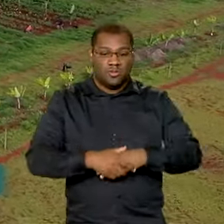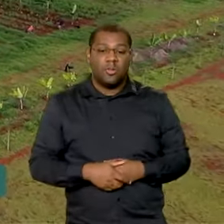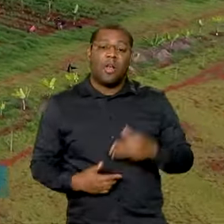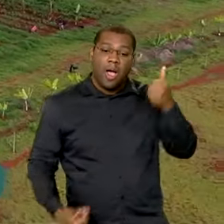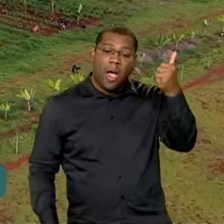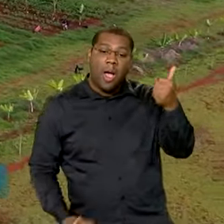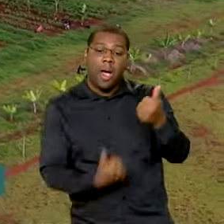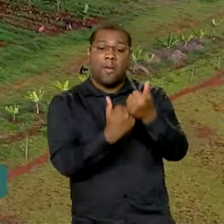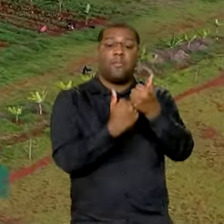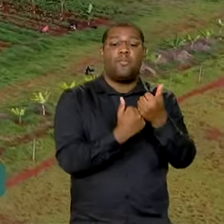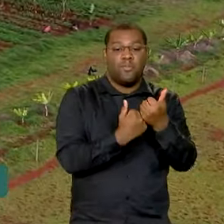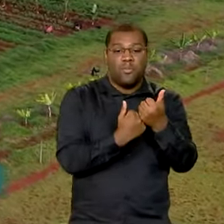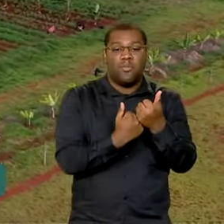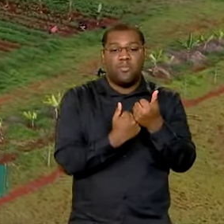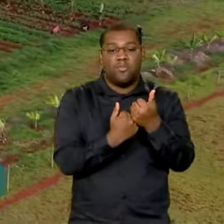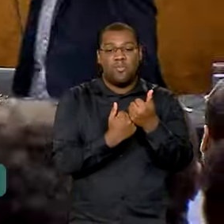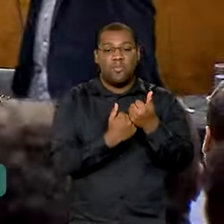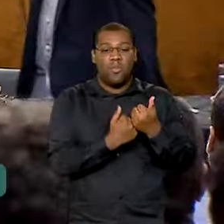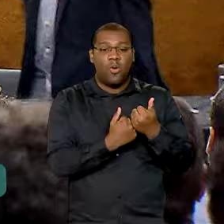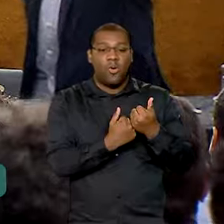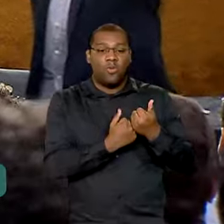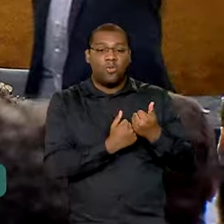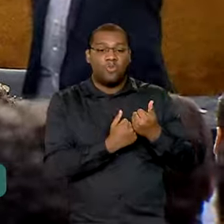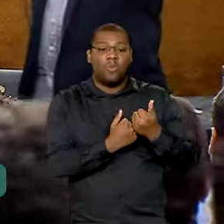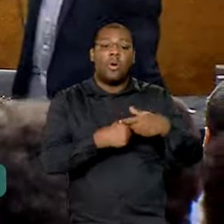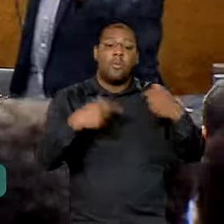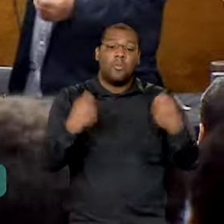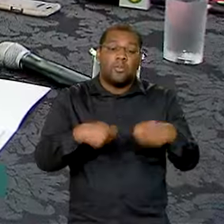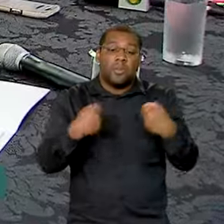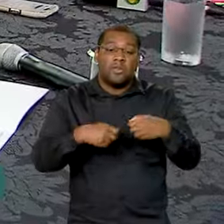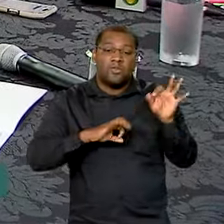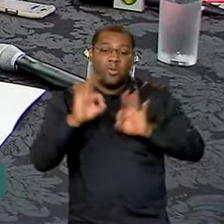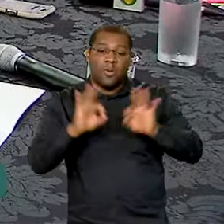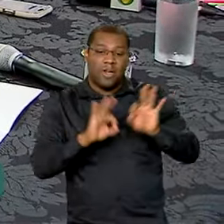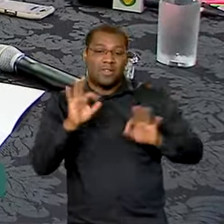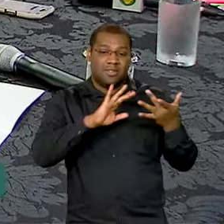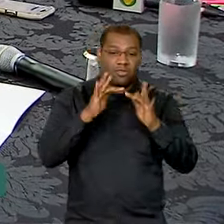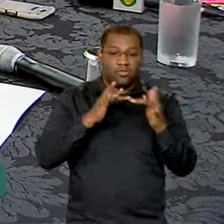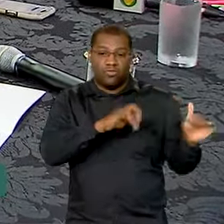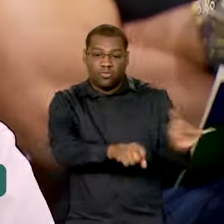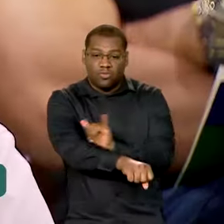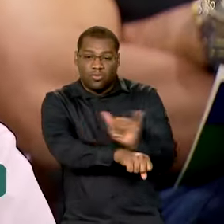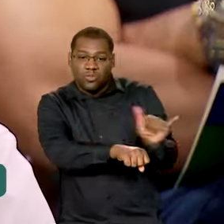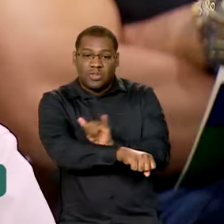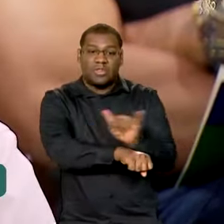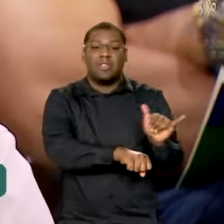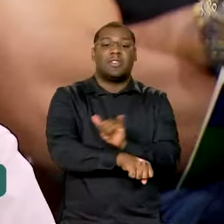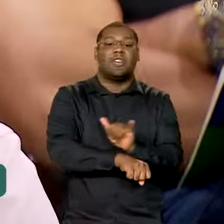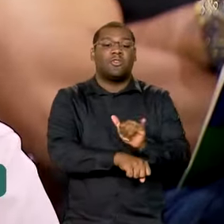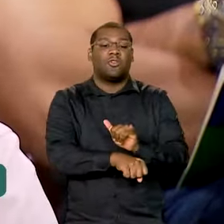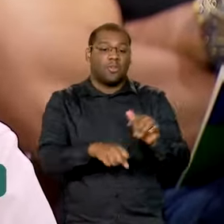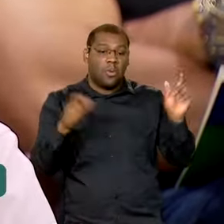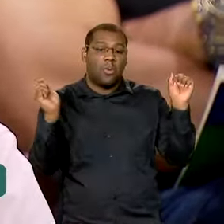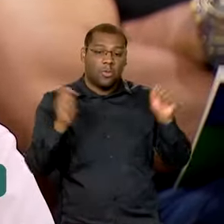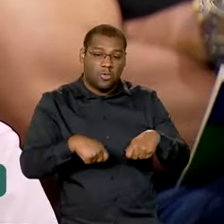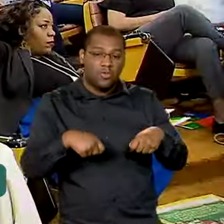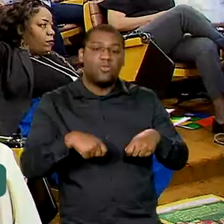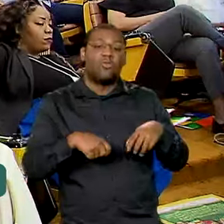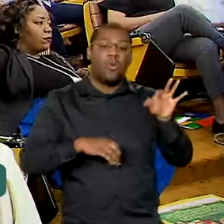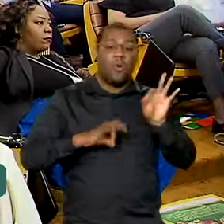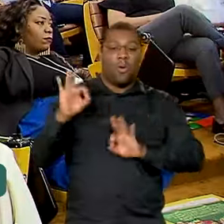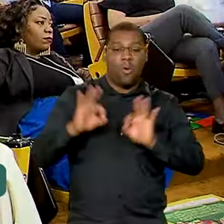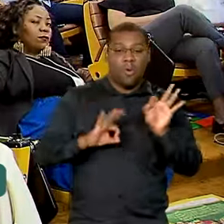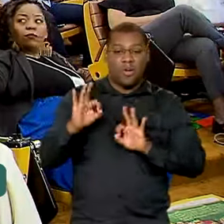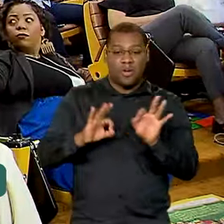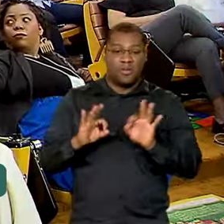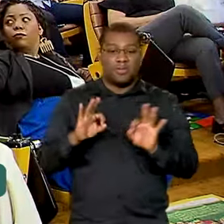fortalecimento dessa modalidade, são necessárias medidas governamentais e a capacidade de organização